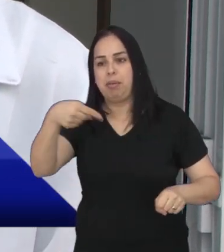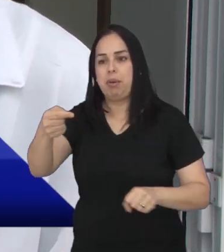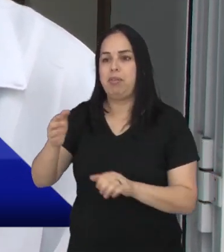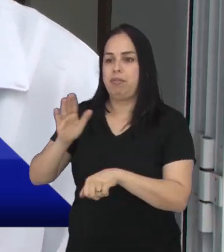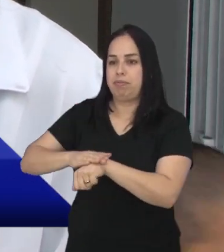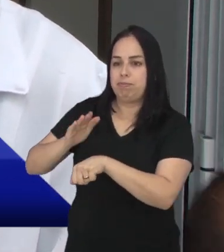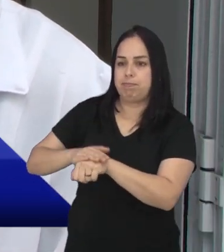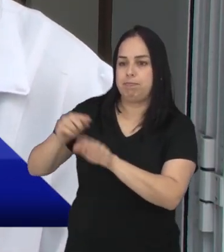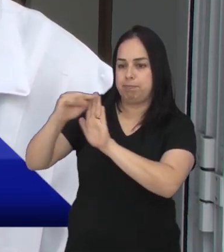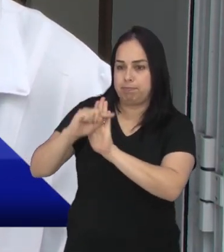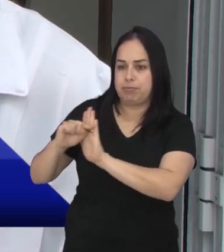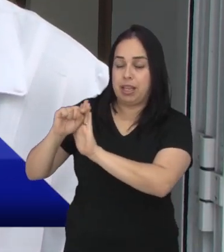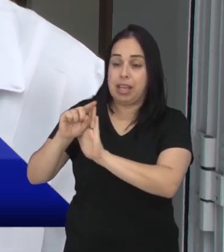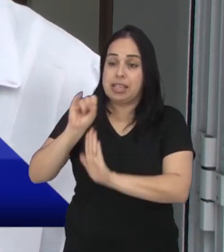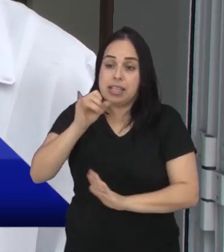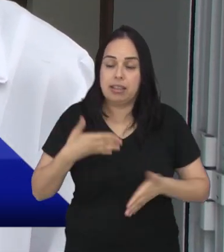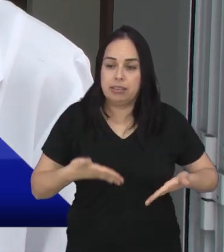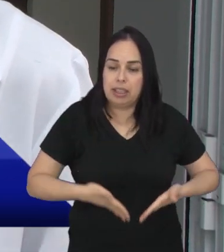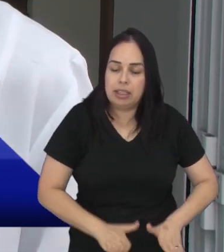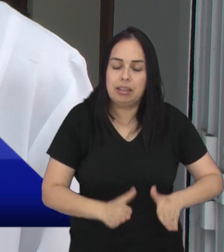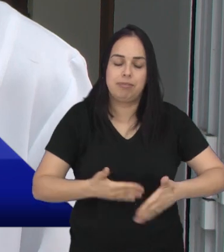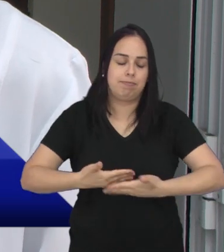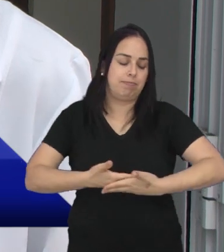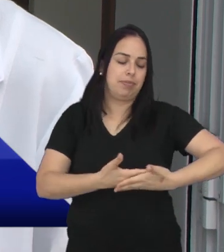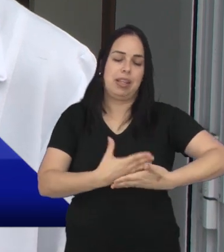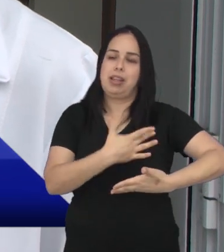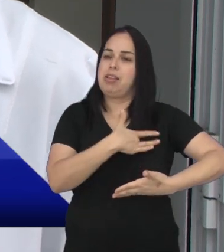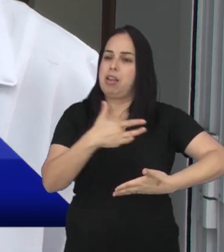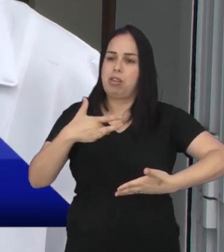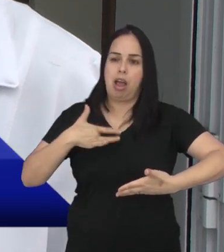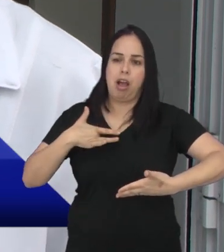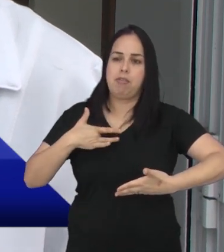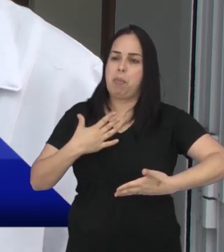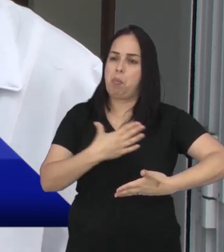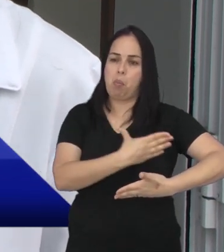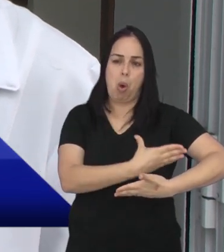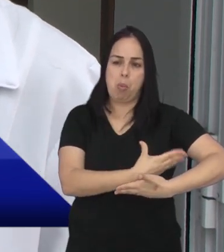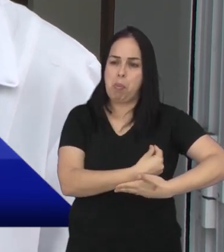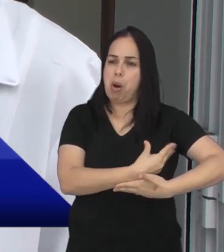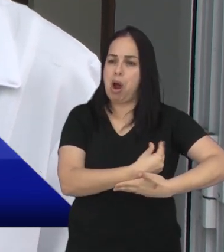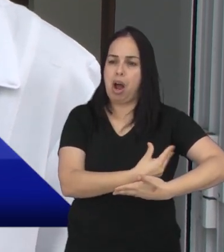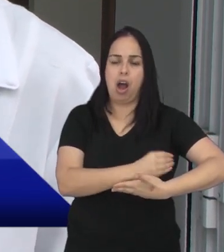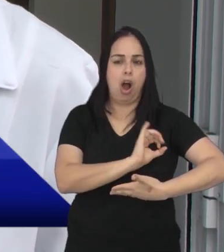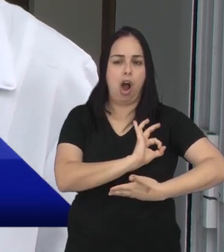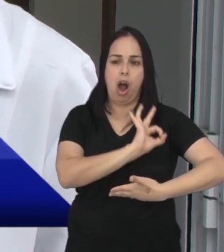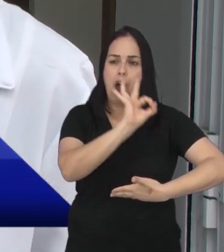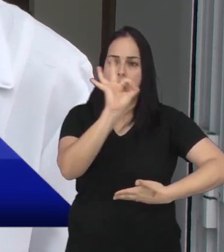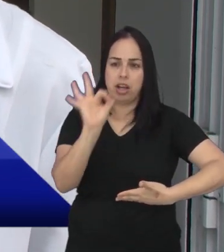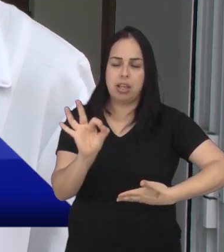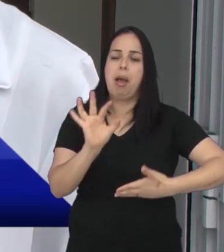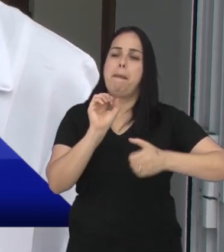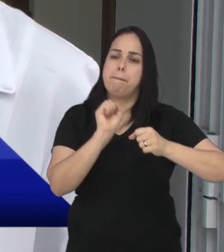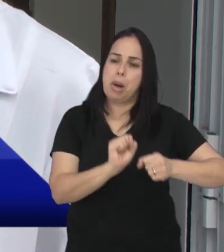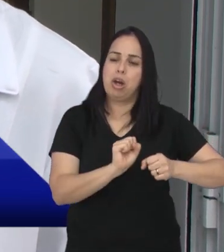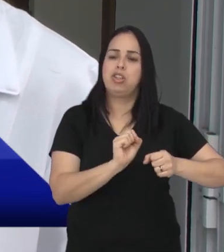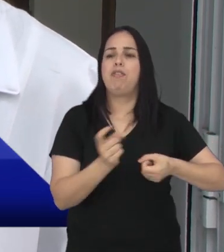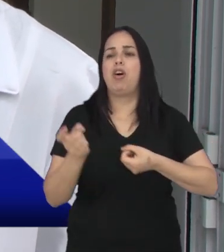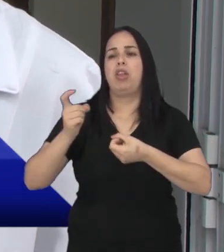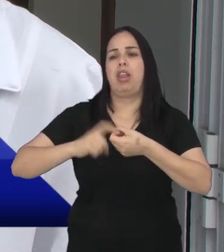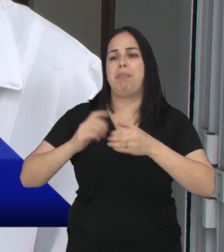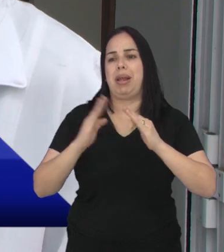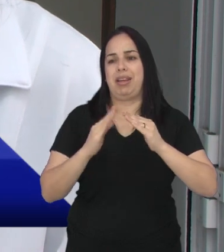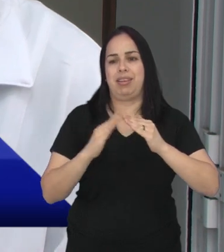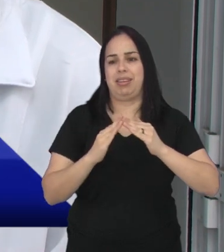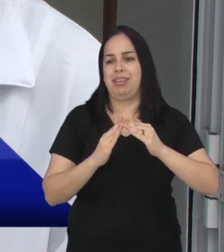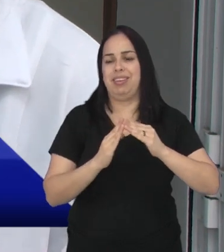vida para conseguir realizar o exame se a criança nasce saudável, está mamando bem, a nossa intenção é sempre dar alta para essa criança